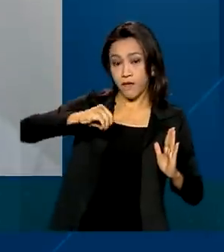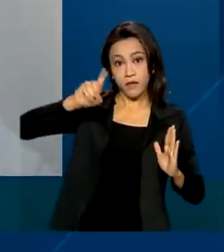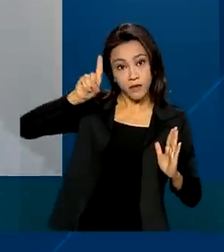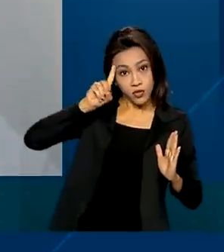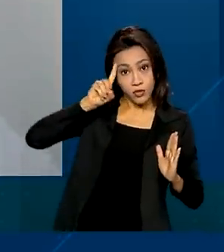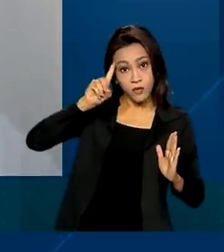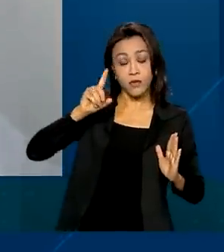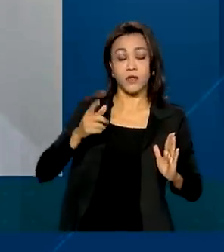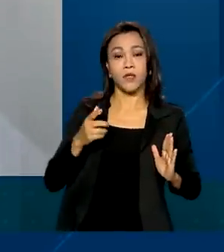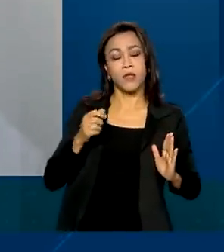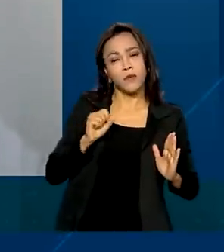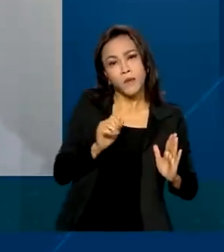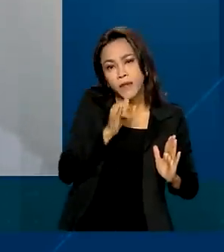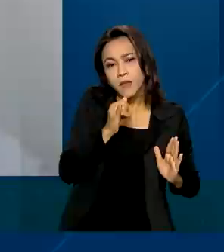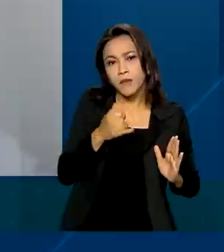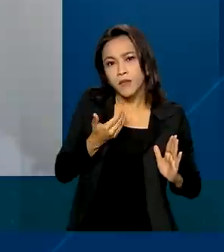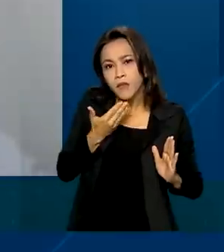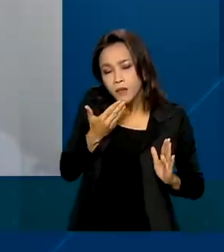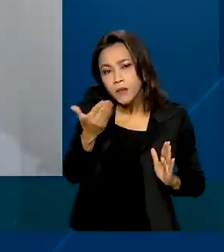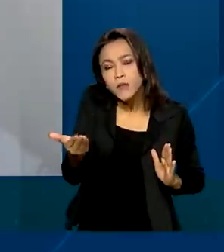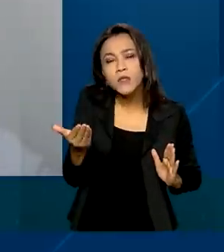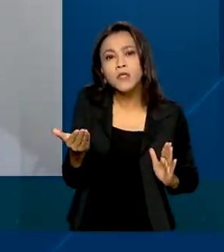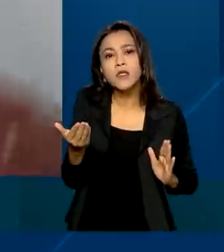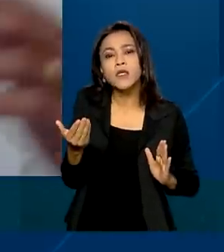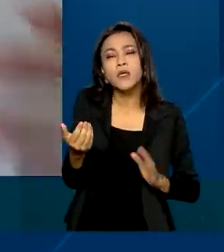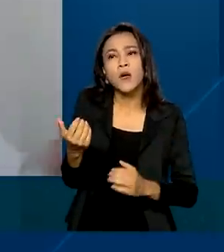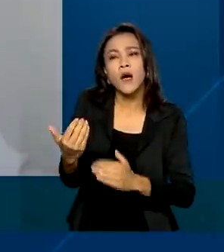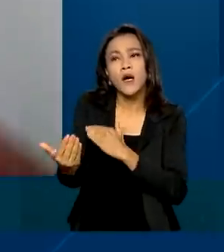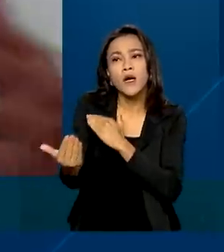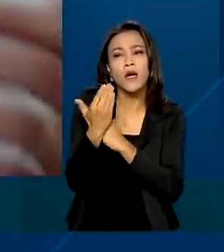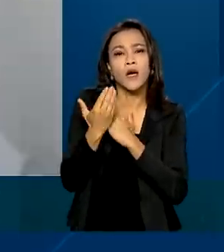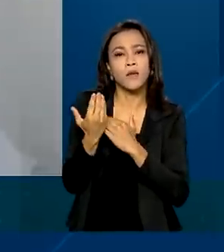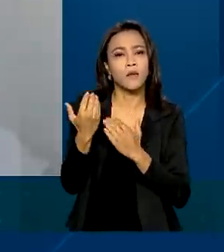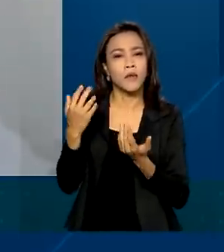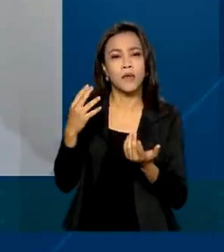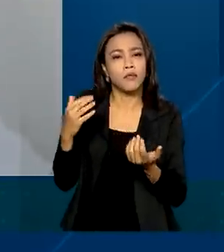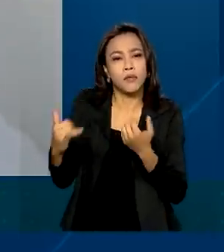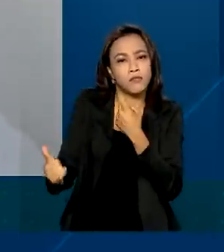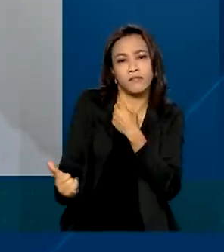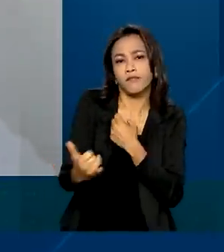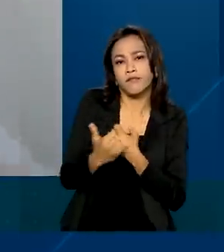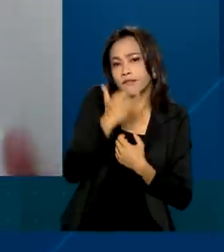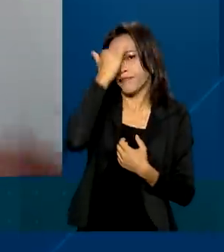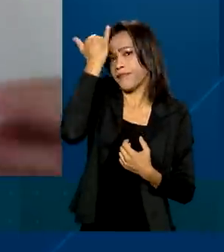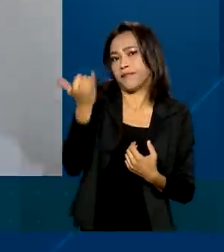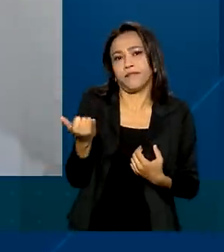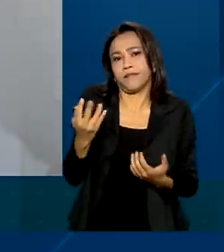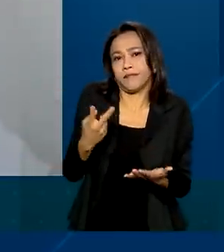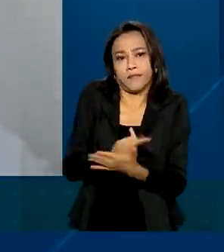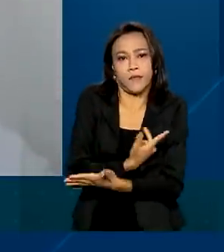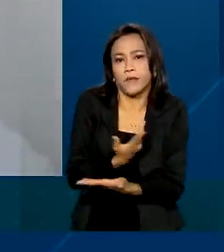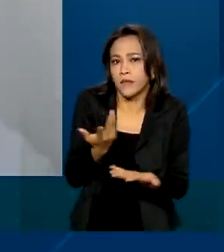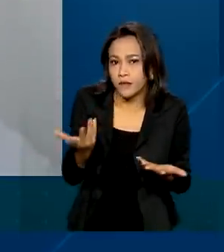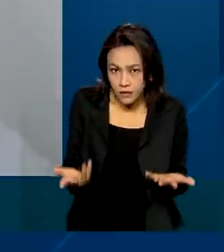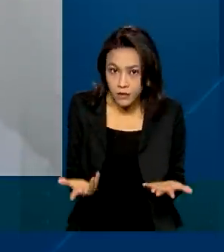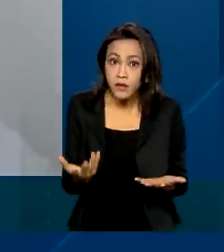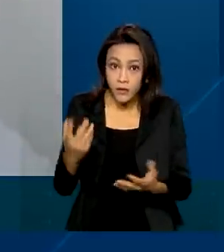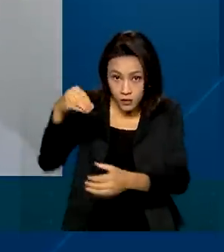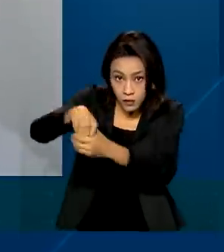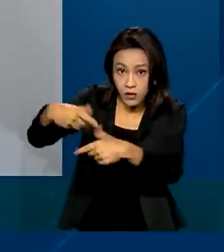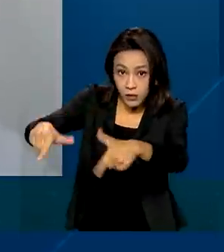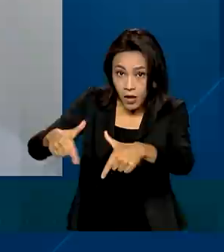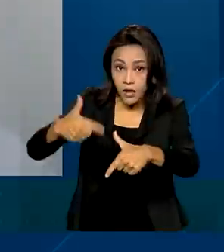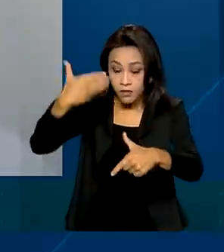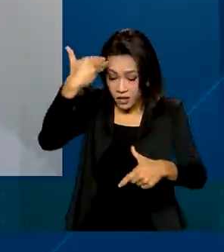solicitando ali um benefício de auxílio-acidente, que é um benefício decorrente de um acidente que deixou uma